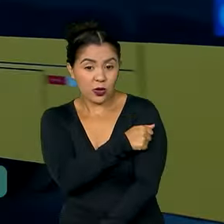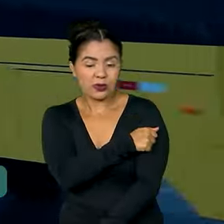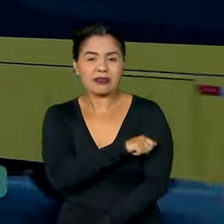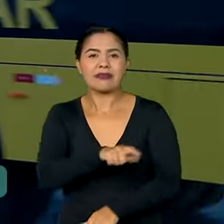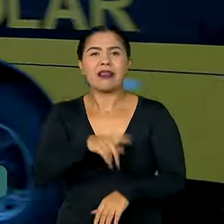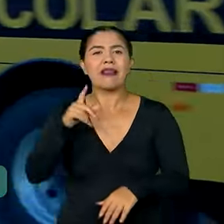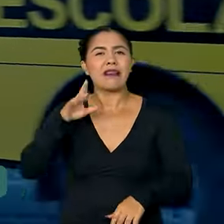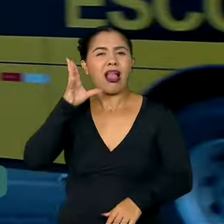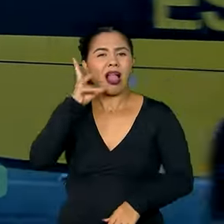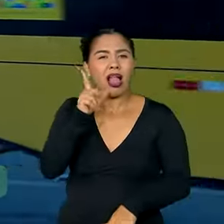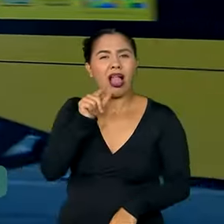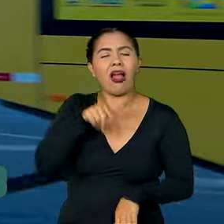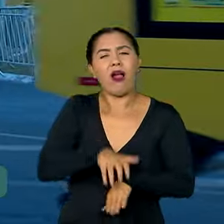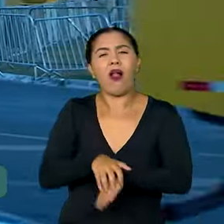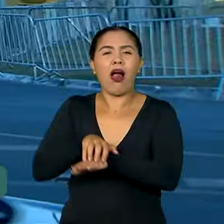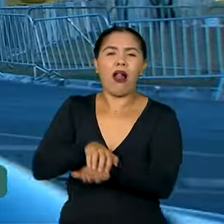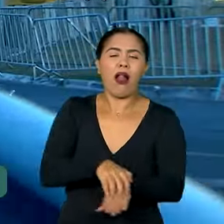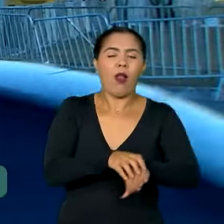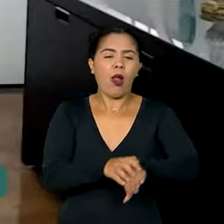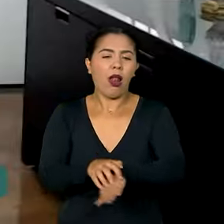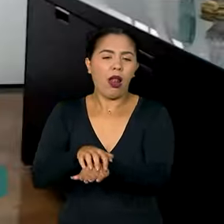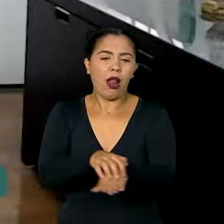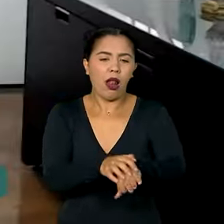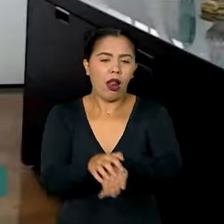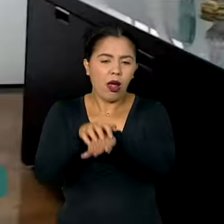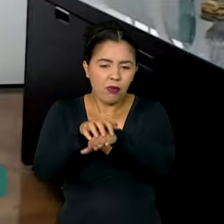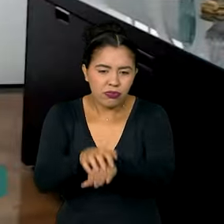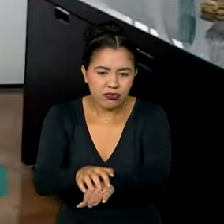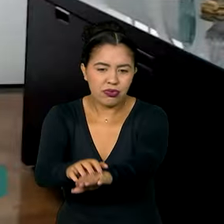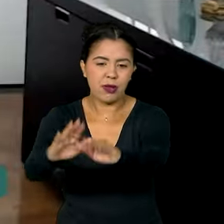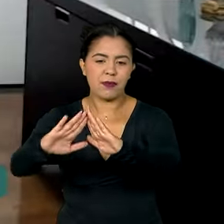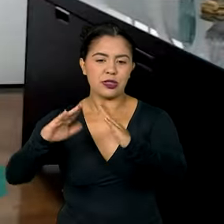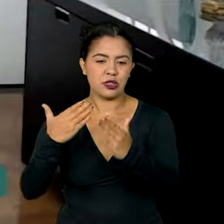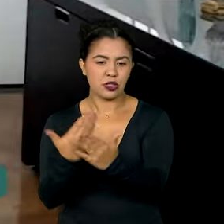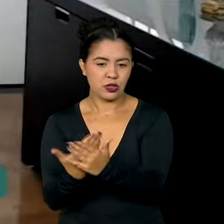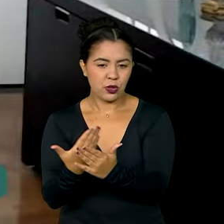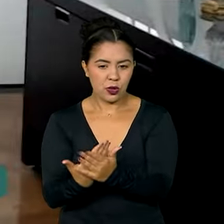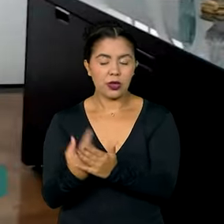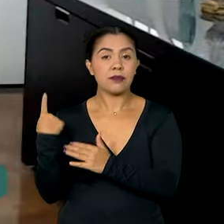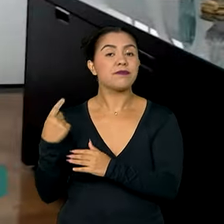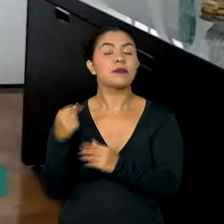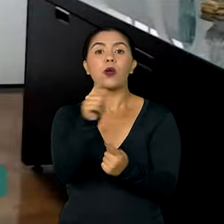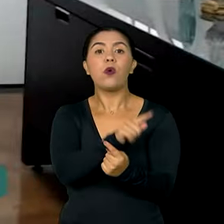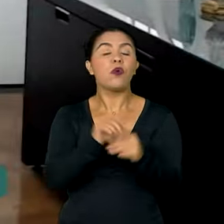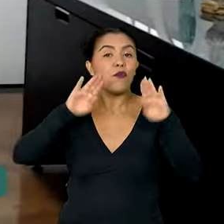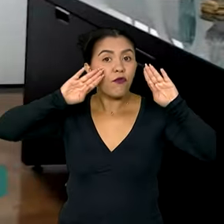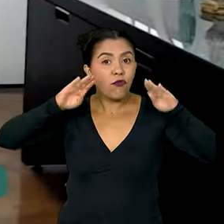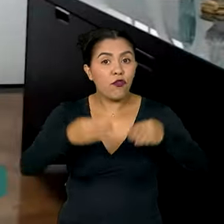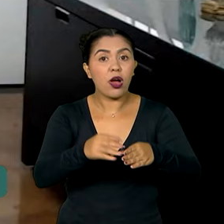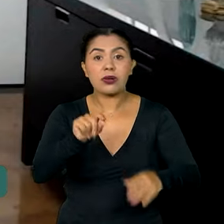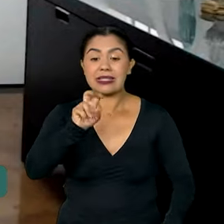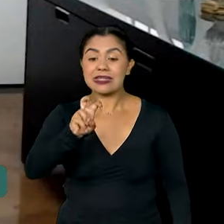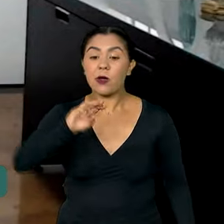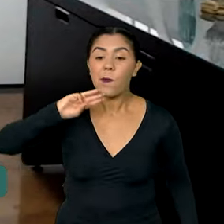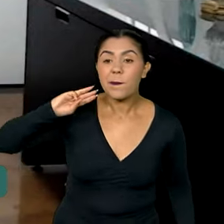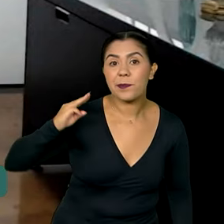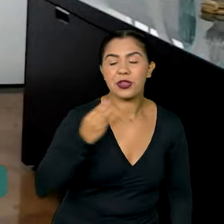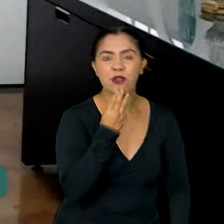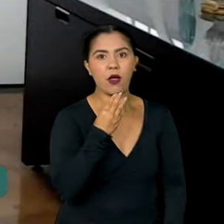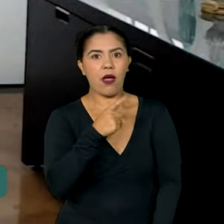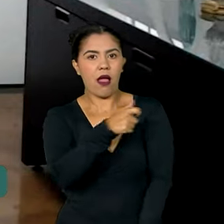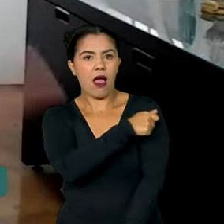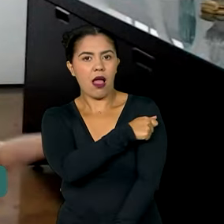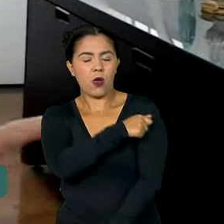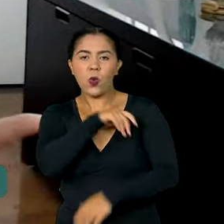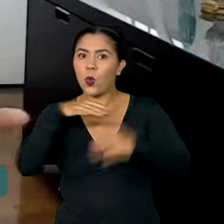longas distâncias para chegar à escola. Esse programa tem um foco em 5 milhões de estudantes, agora é um foco extremamente impactante,